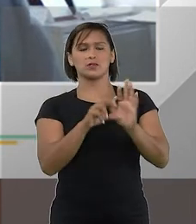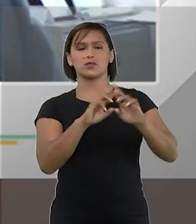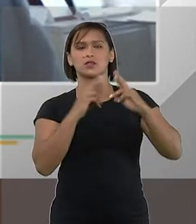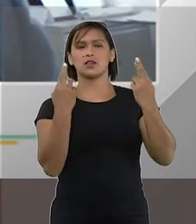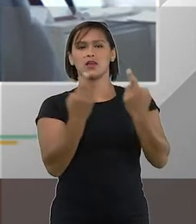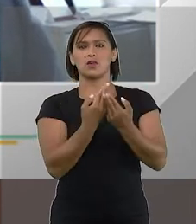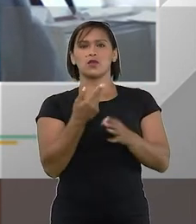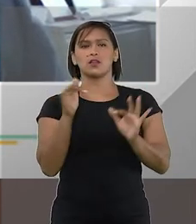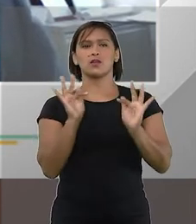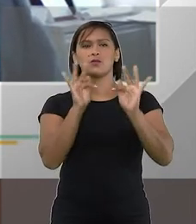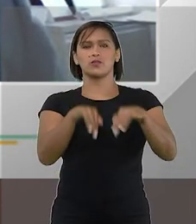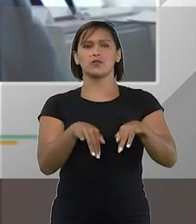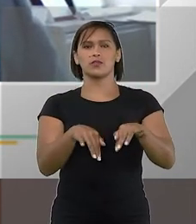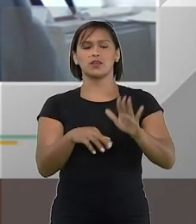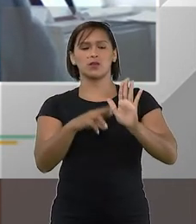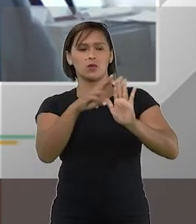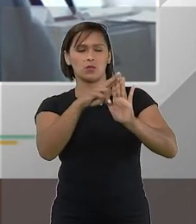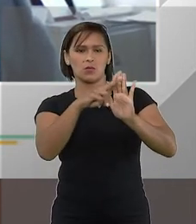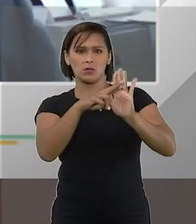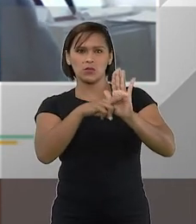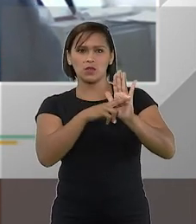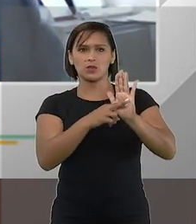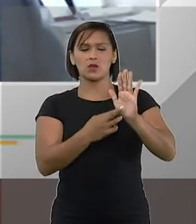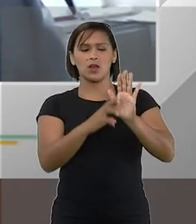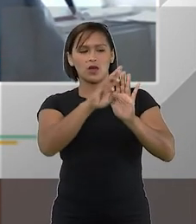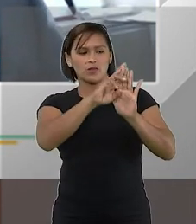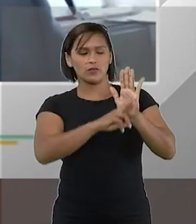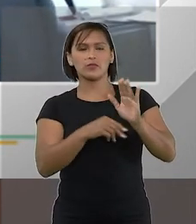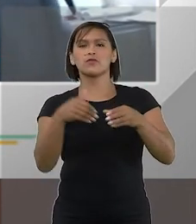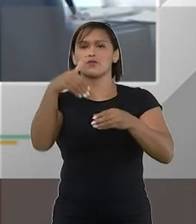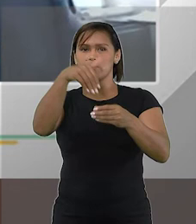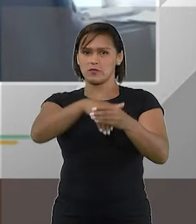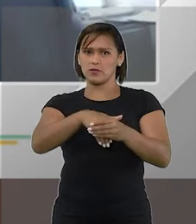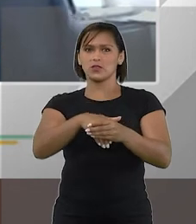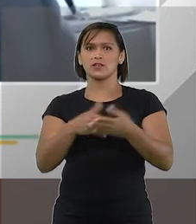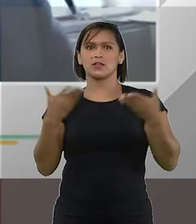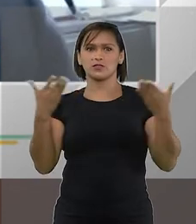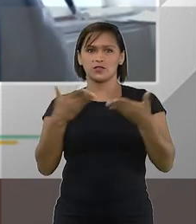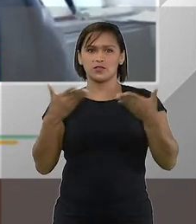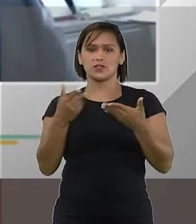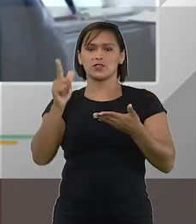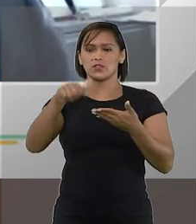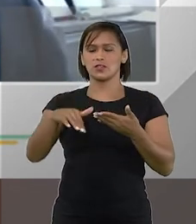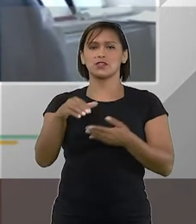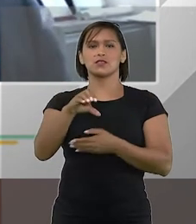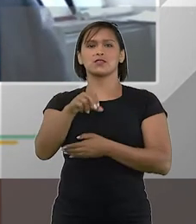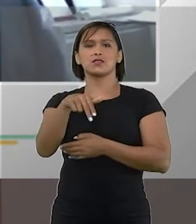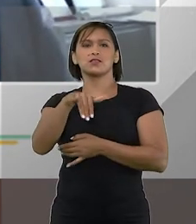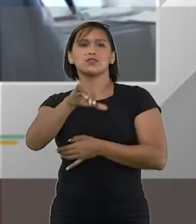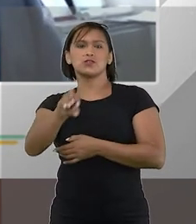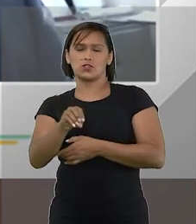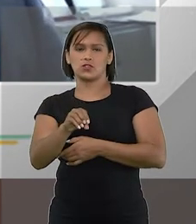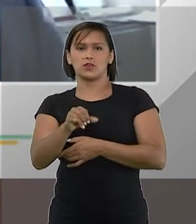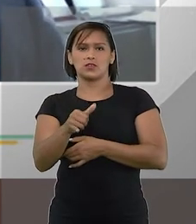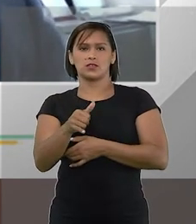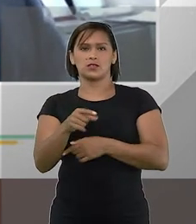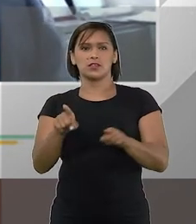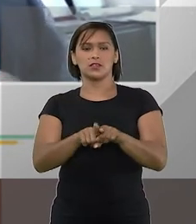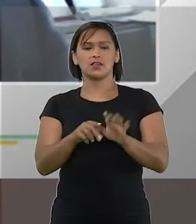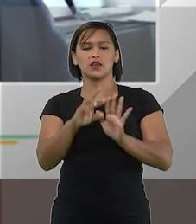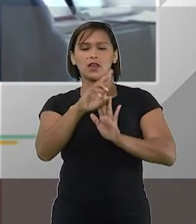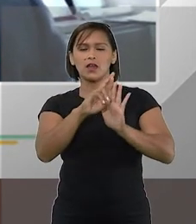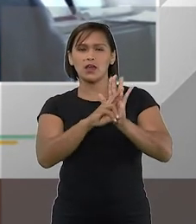última reunião uma minuta de resolução que será votada em breve pelo plenário do CNJ que